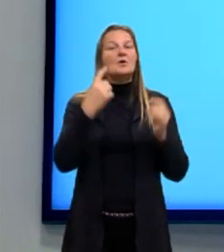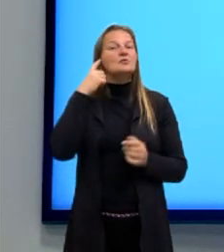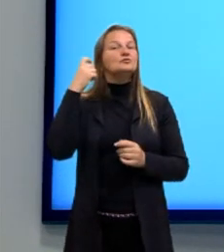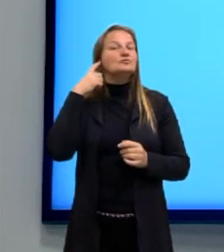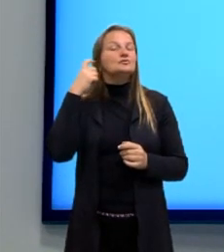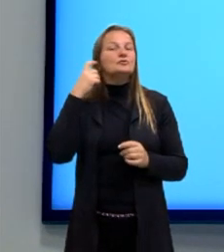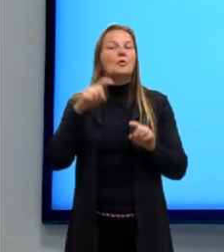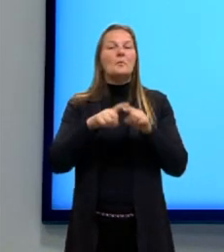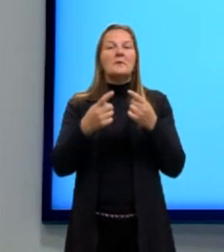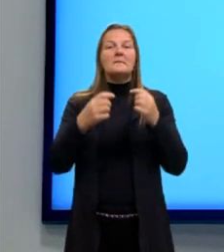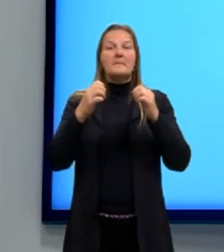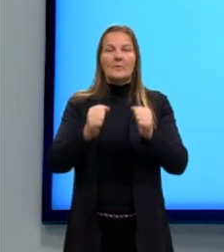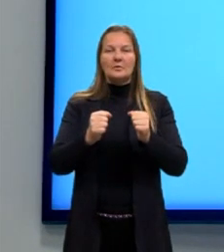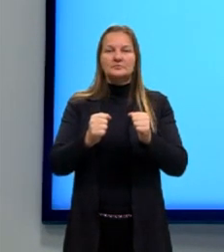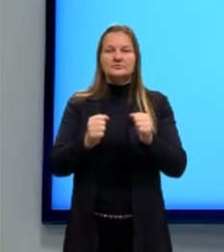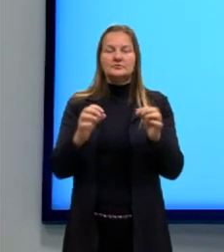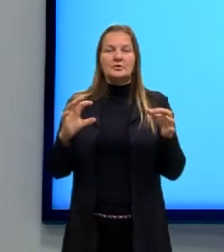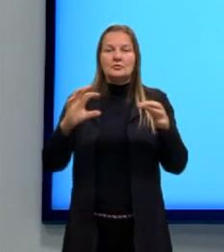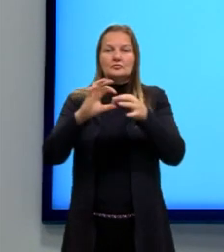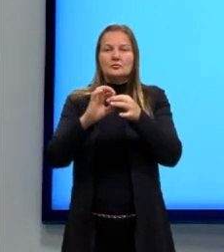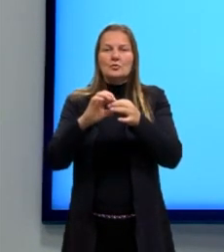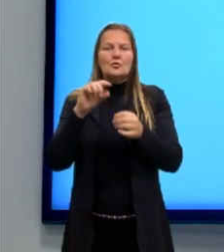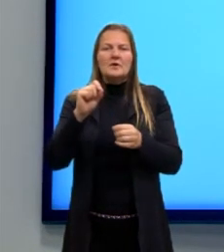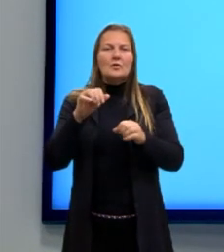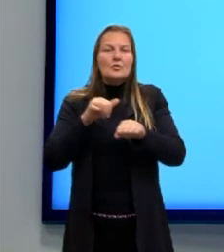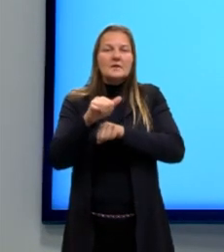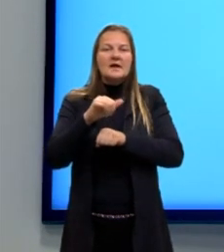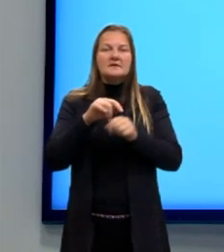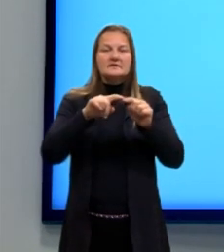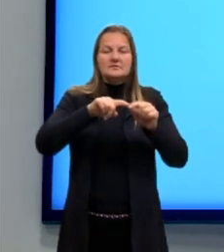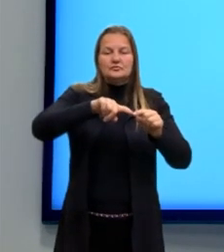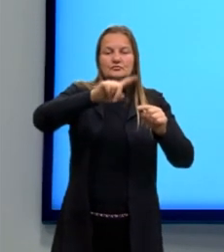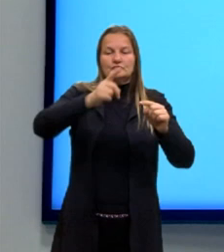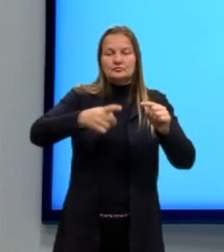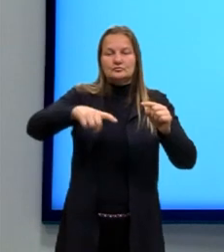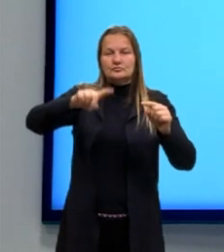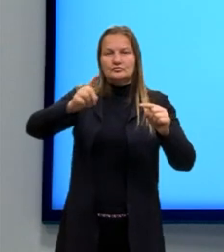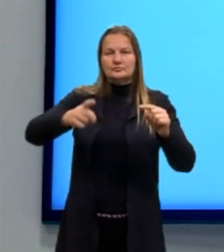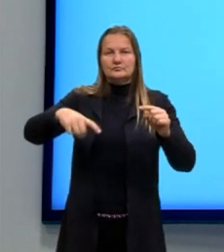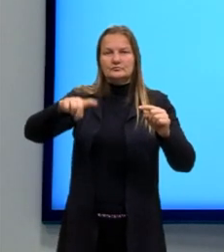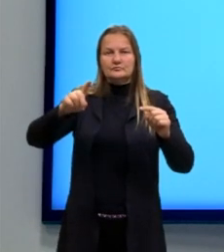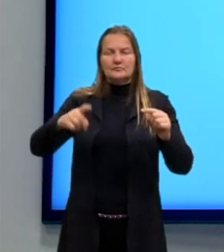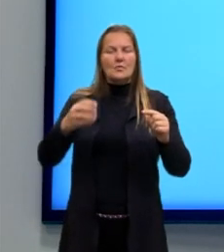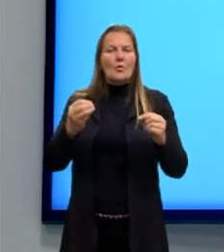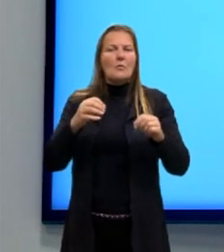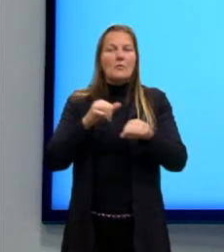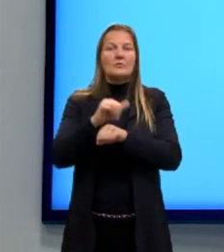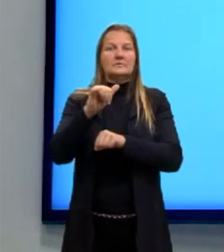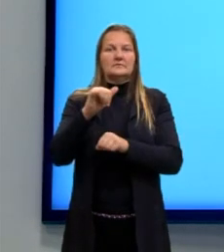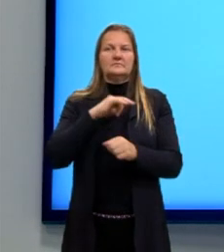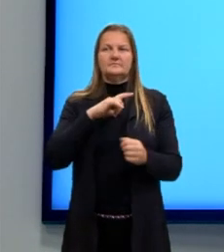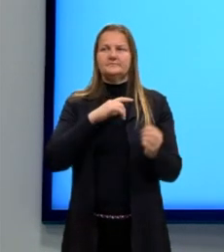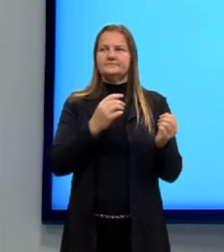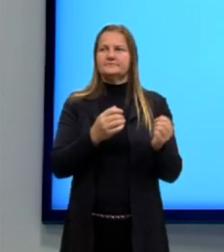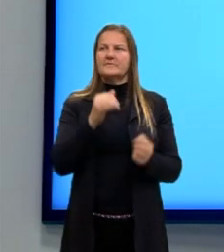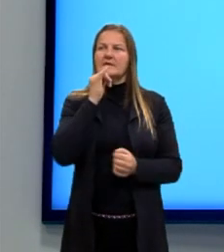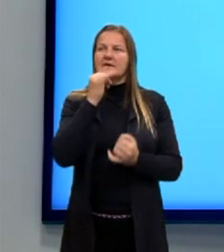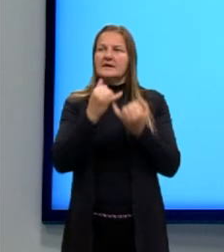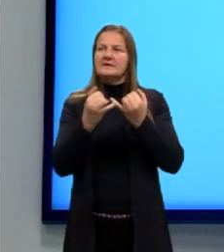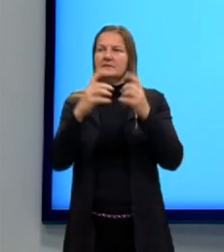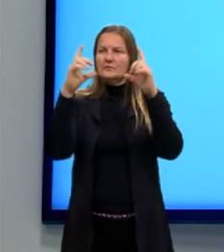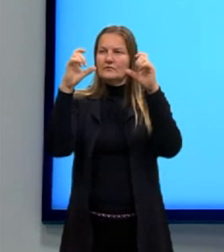pode, então, associar ao que que acontece nessa propagação do som, como que ela ocorre. Então, por exemplo, aqui na